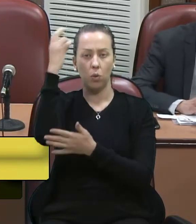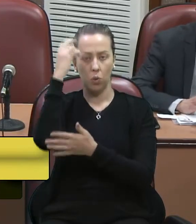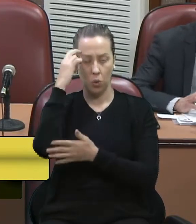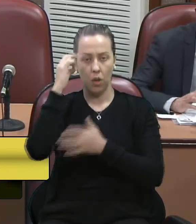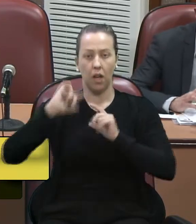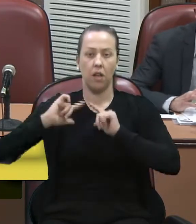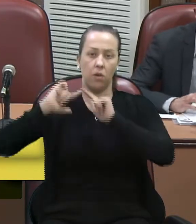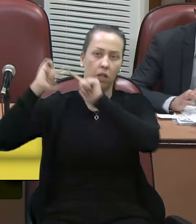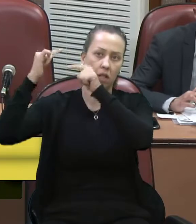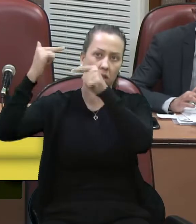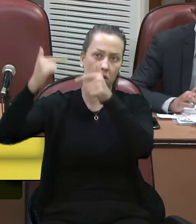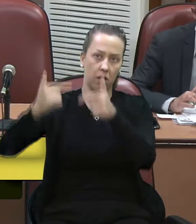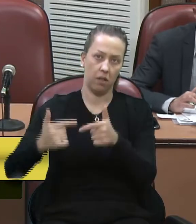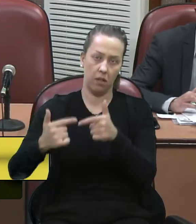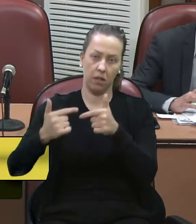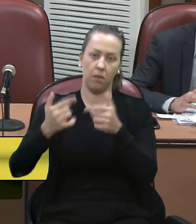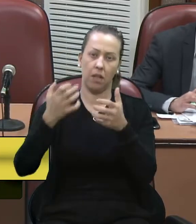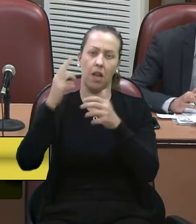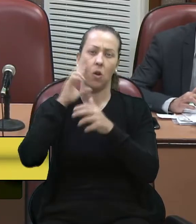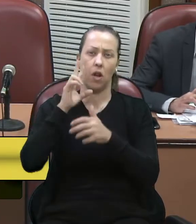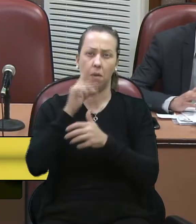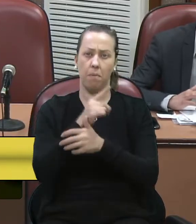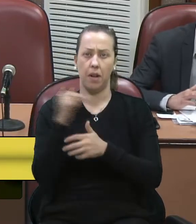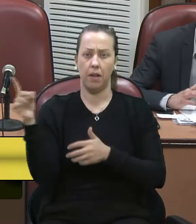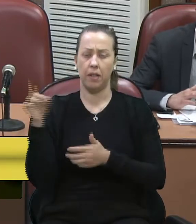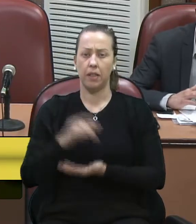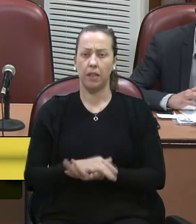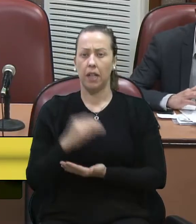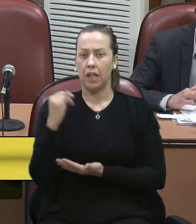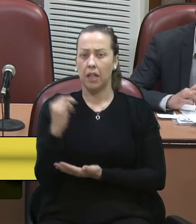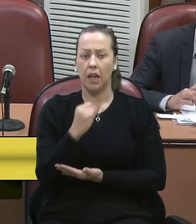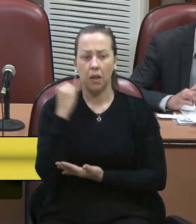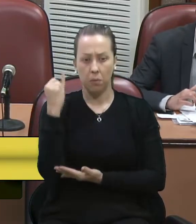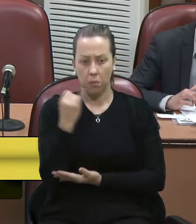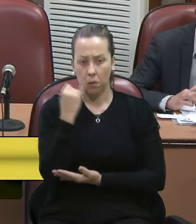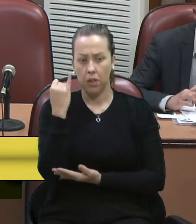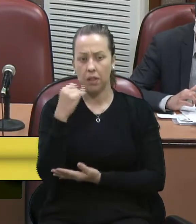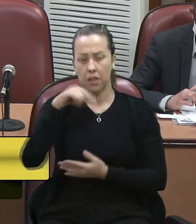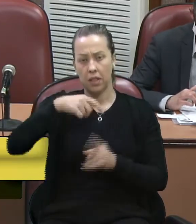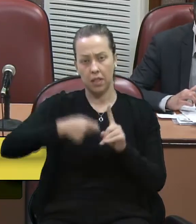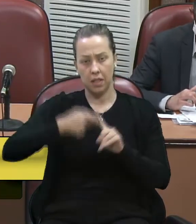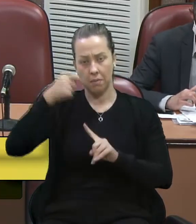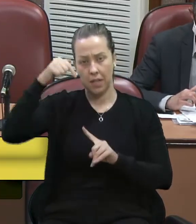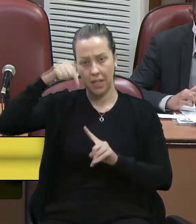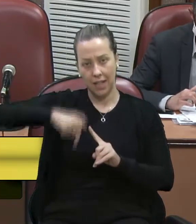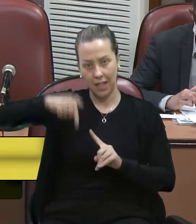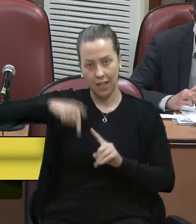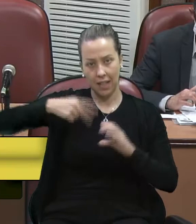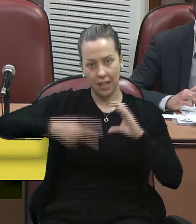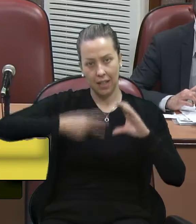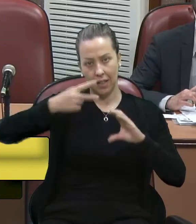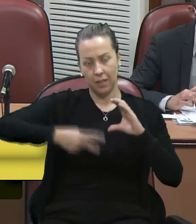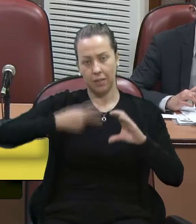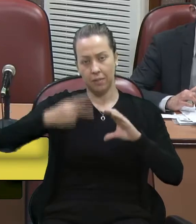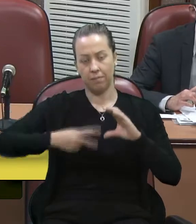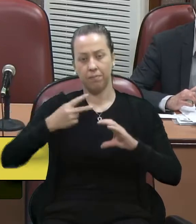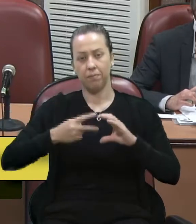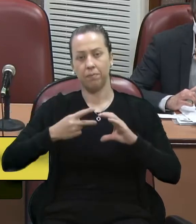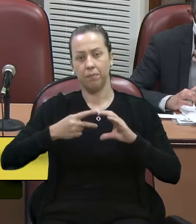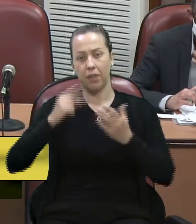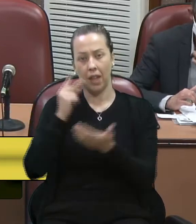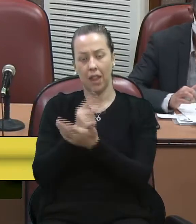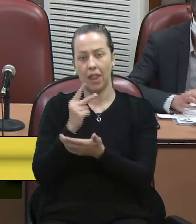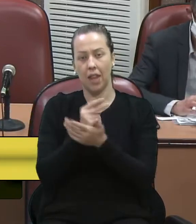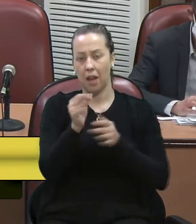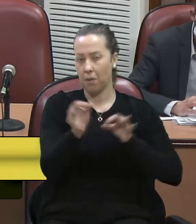tradicionalismo. Então só quis lembrar isso, da importância e que esse mês aqui na casa, tenho certeza, está existindo